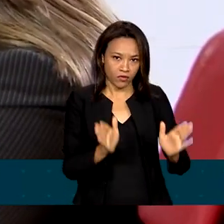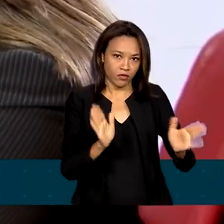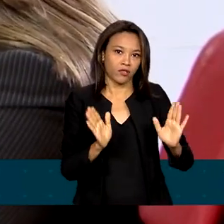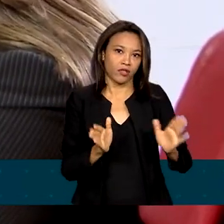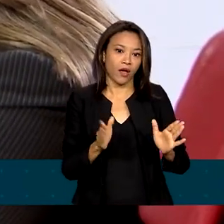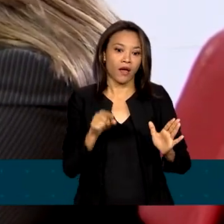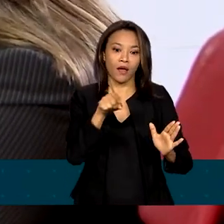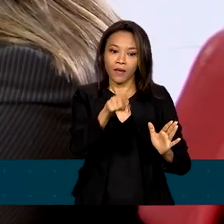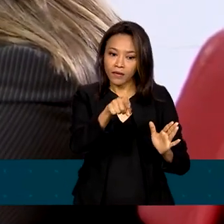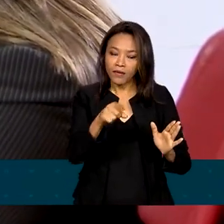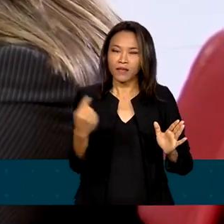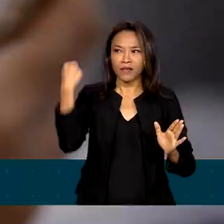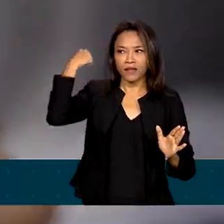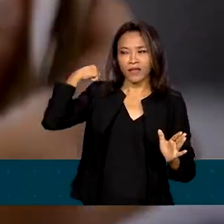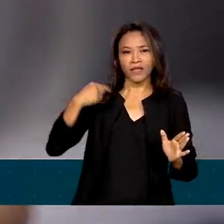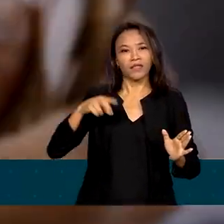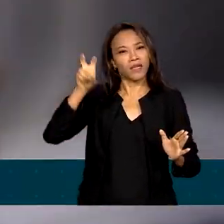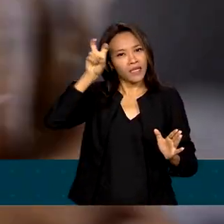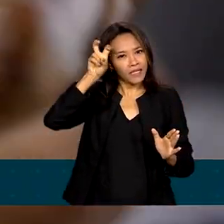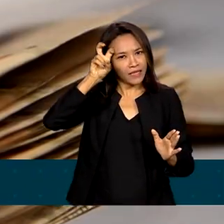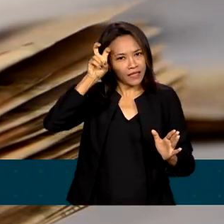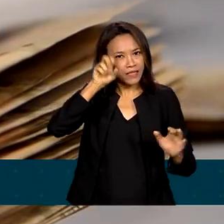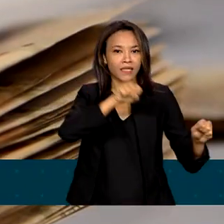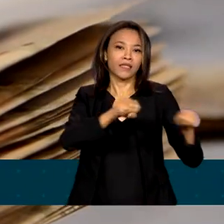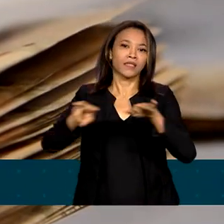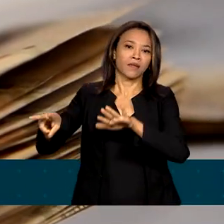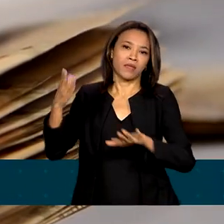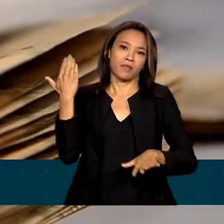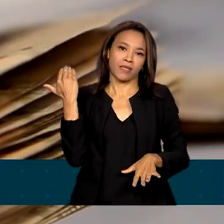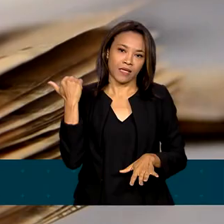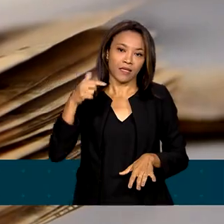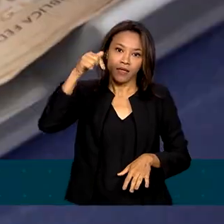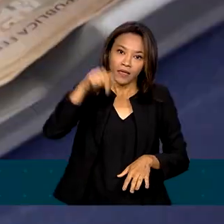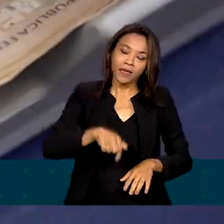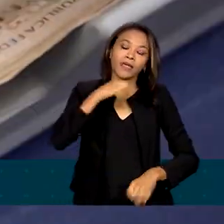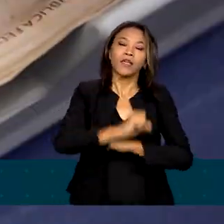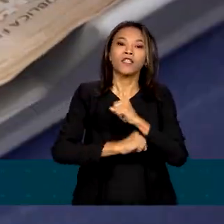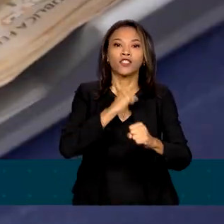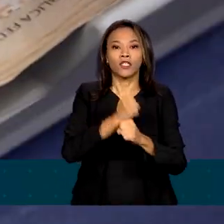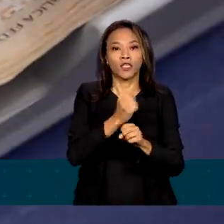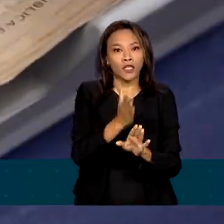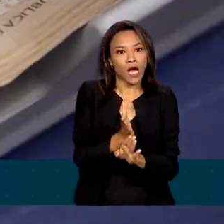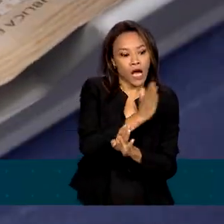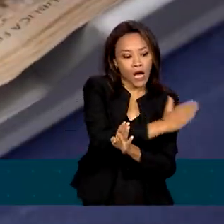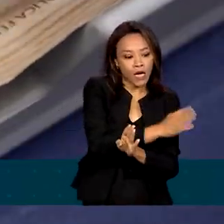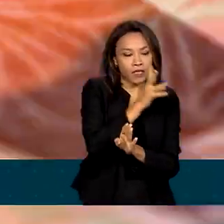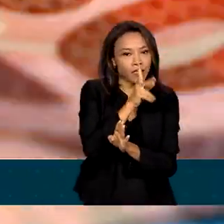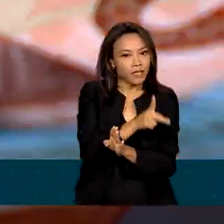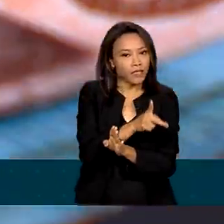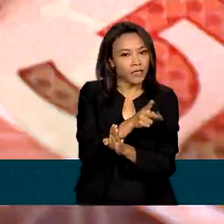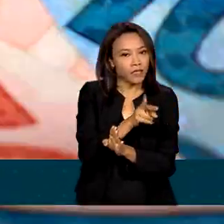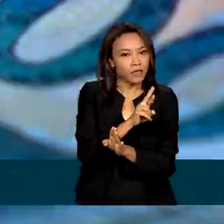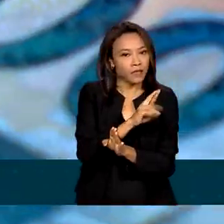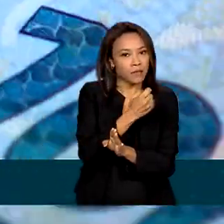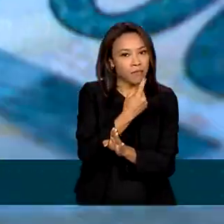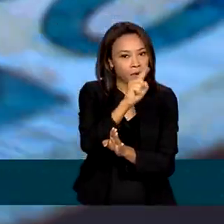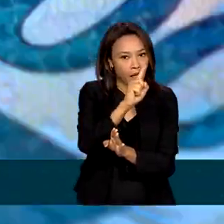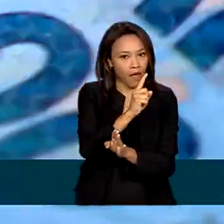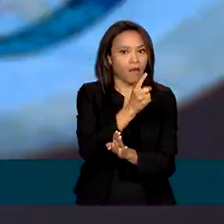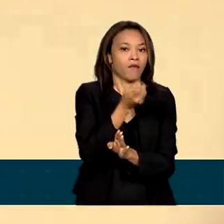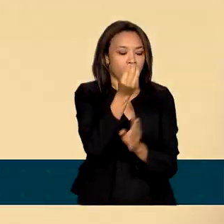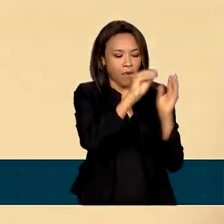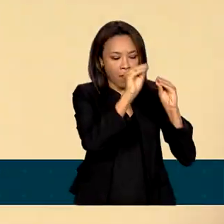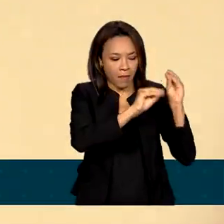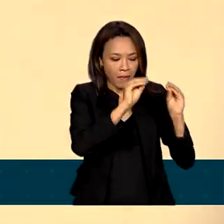Receita desde a quinta-feira da semana passada. Neste ano, a declaração pré-preenchida, para quem optar por esse recurso, está